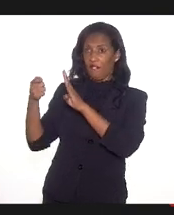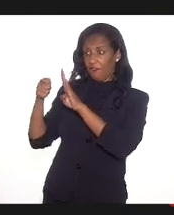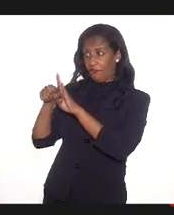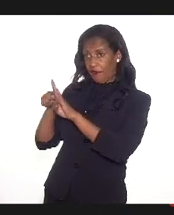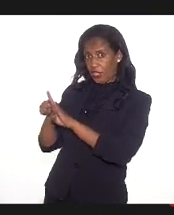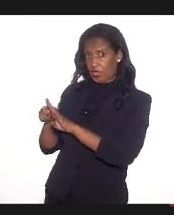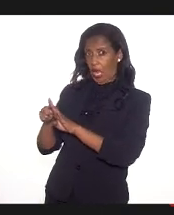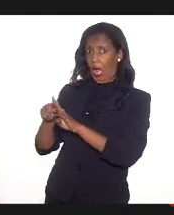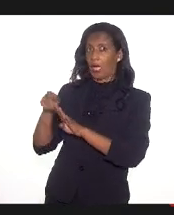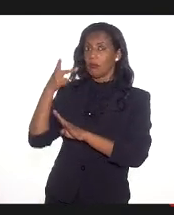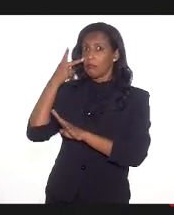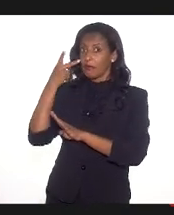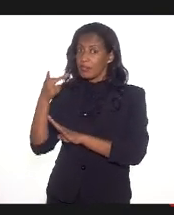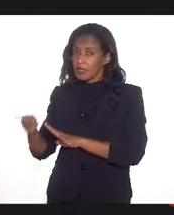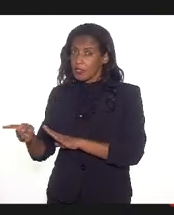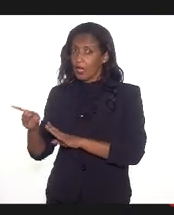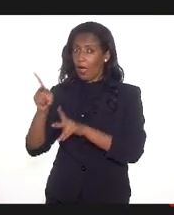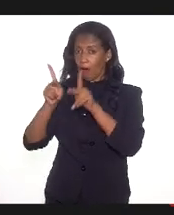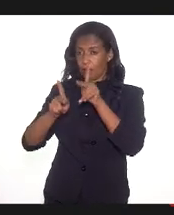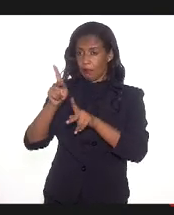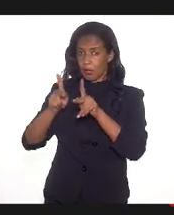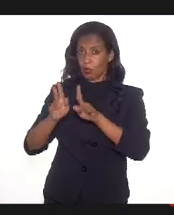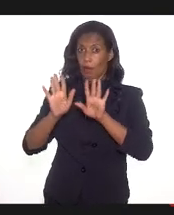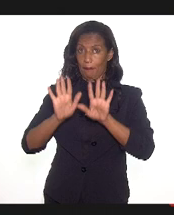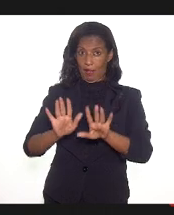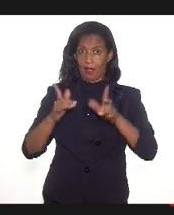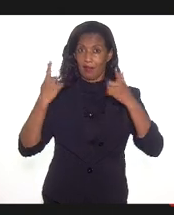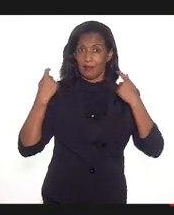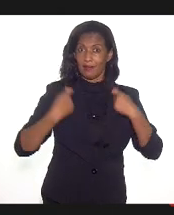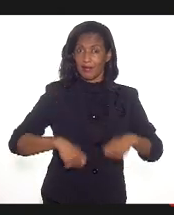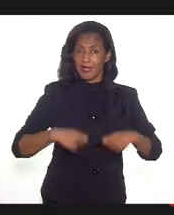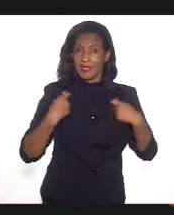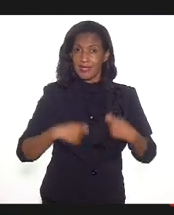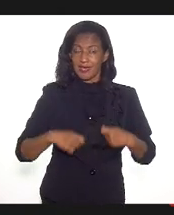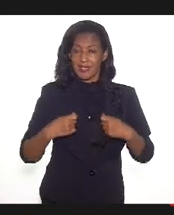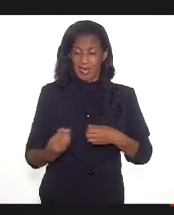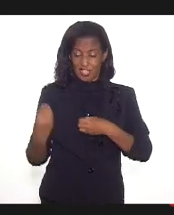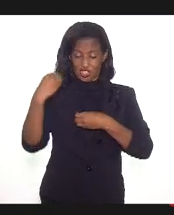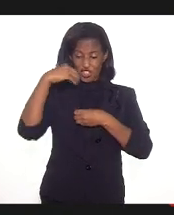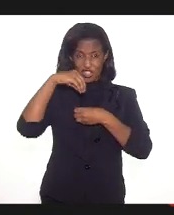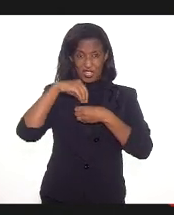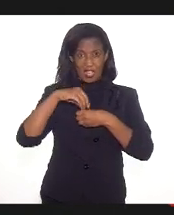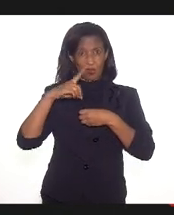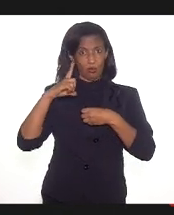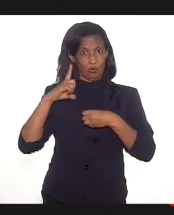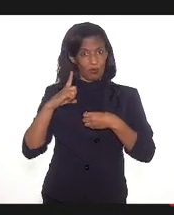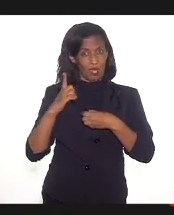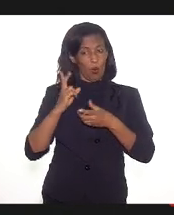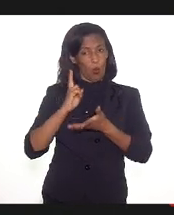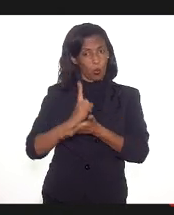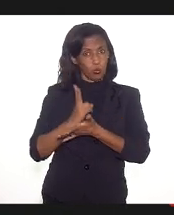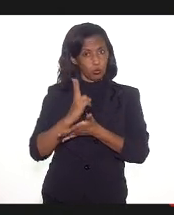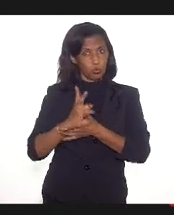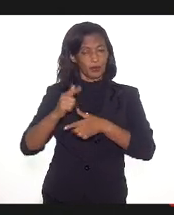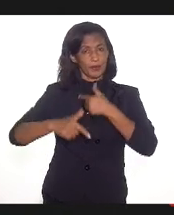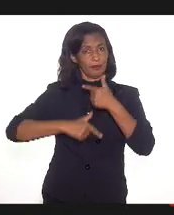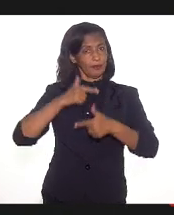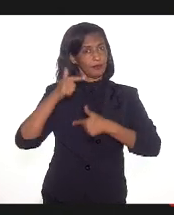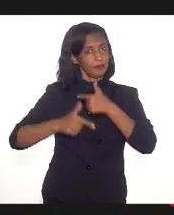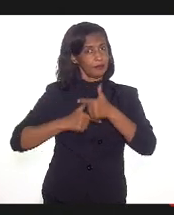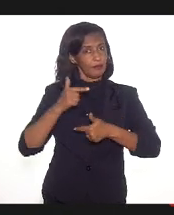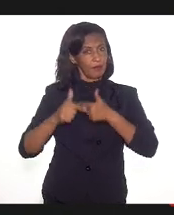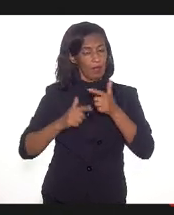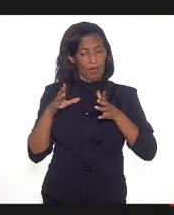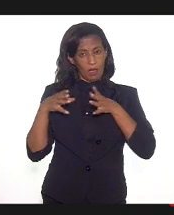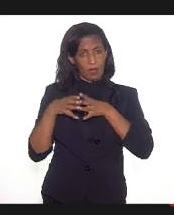mas é preciso sempre lembrar da necessidade da manutenção e da continuidade dessas equipes, porque,